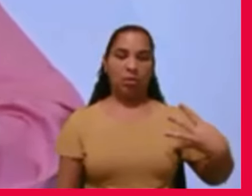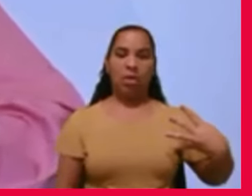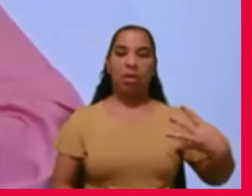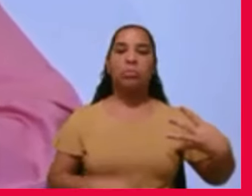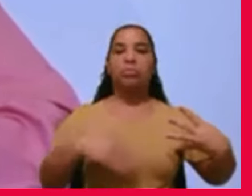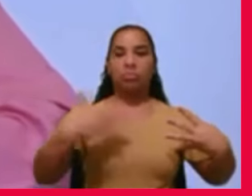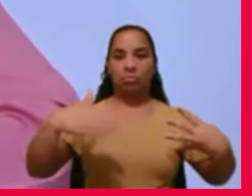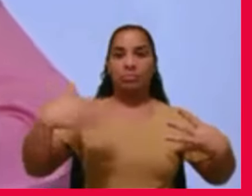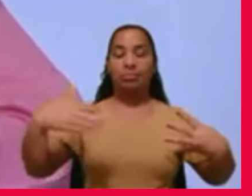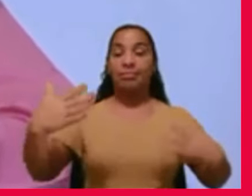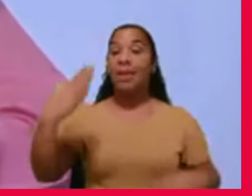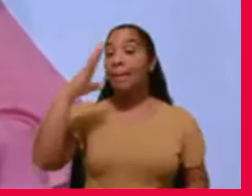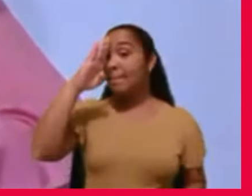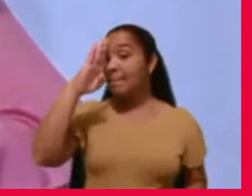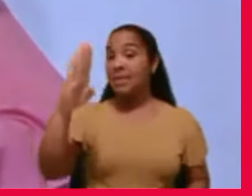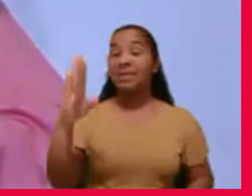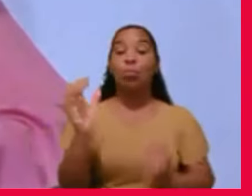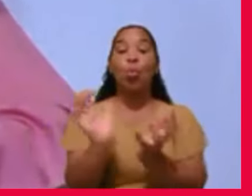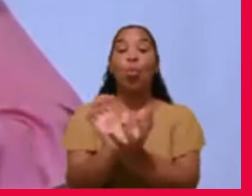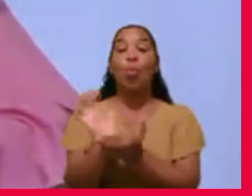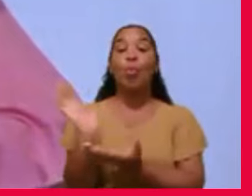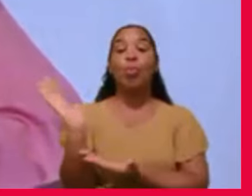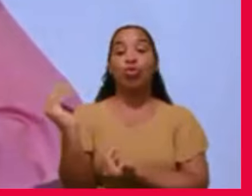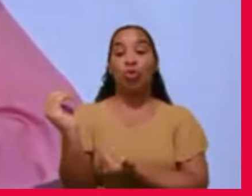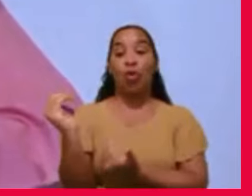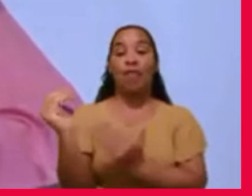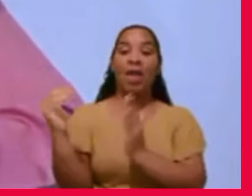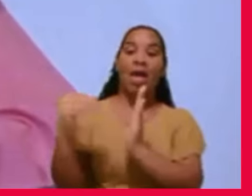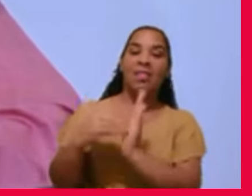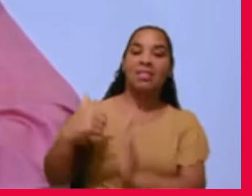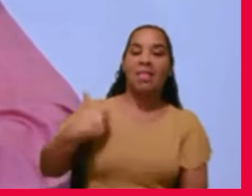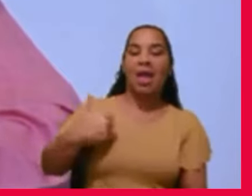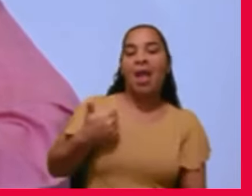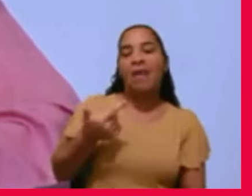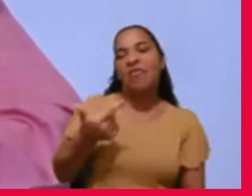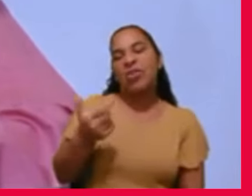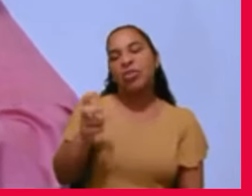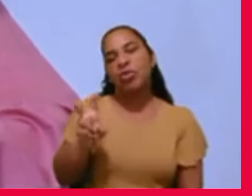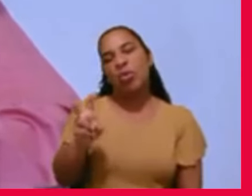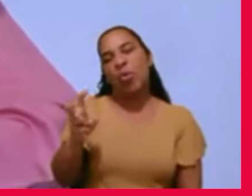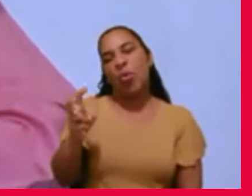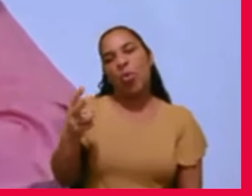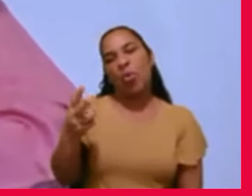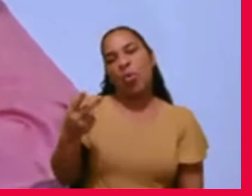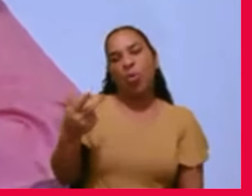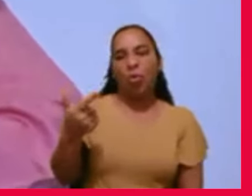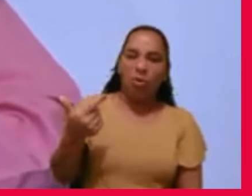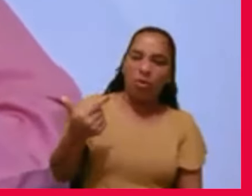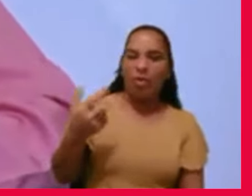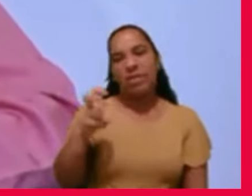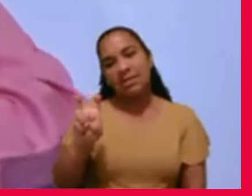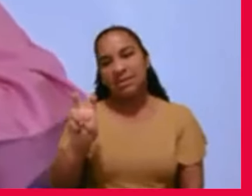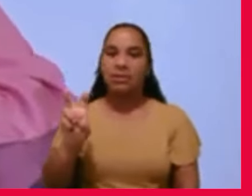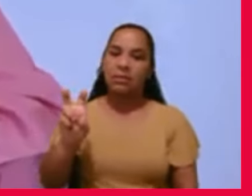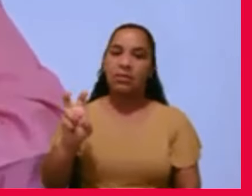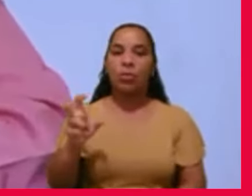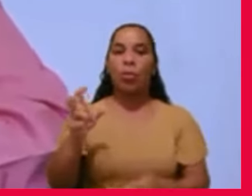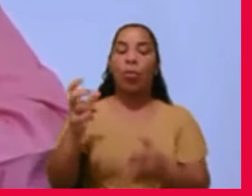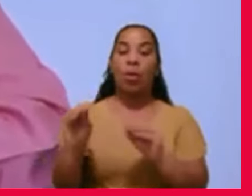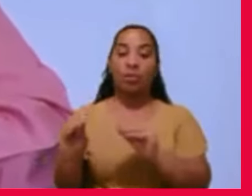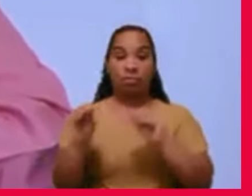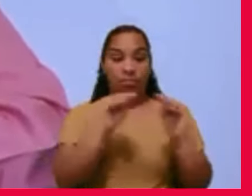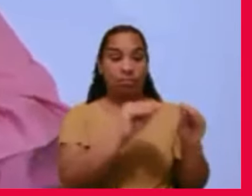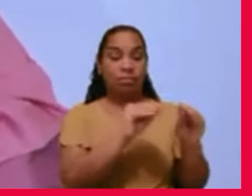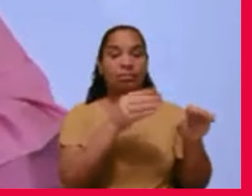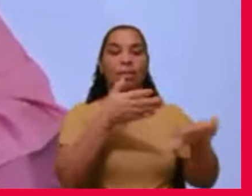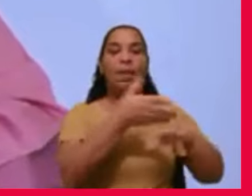jovens até os 22, 25 anos, que aí passam a participar das